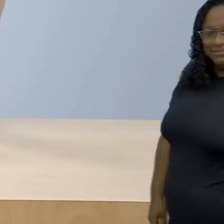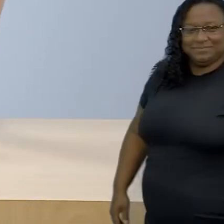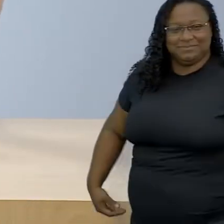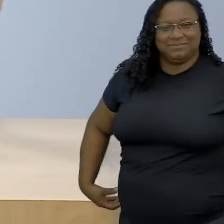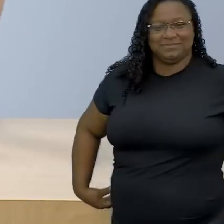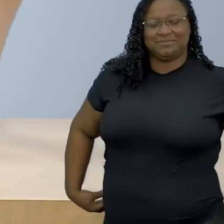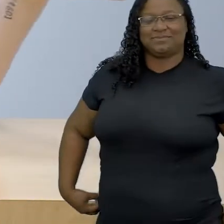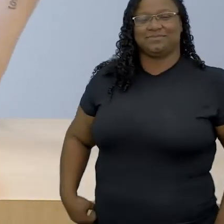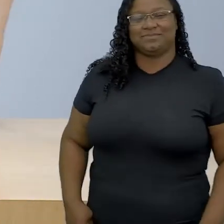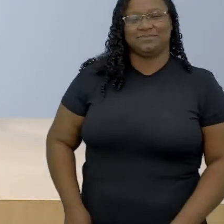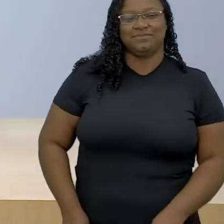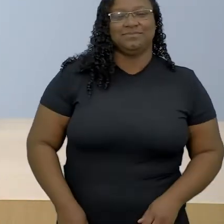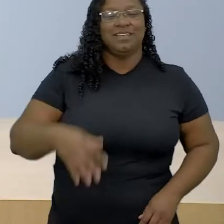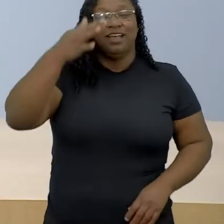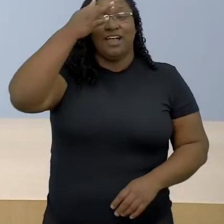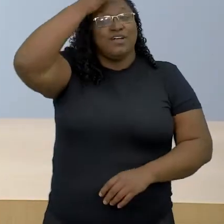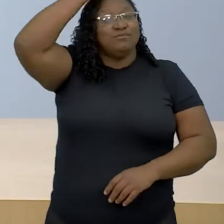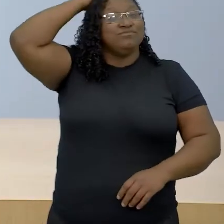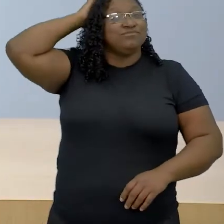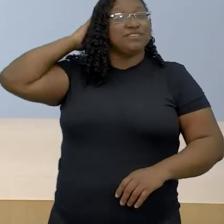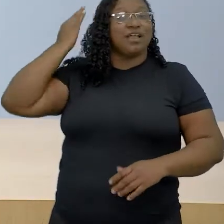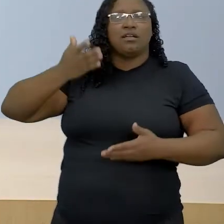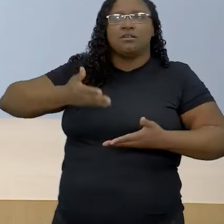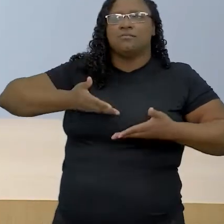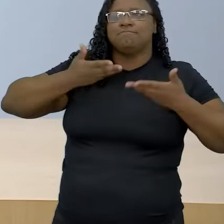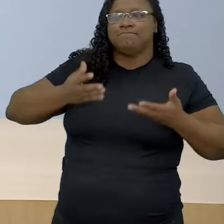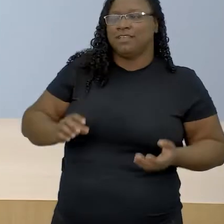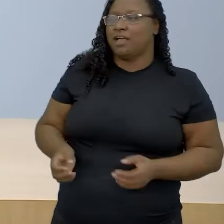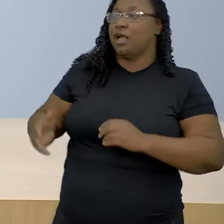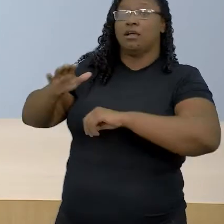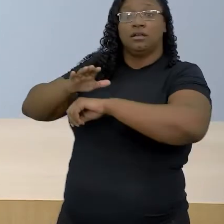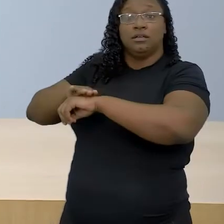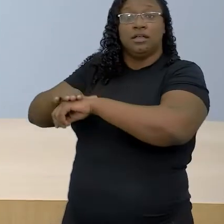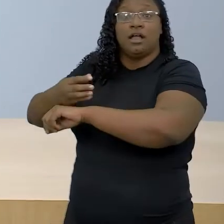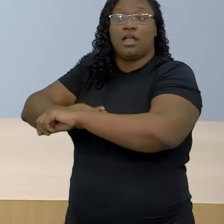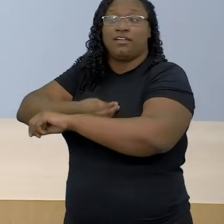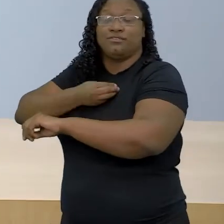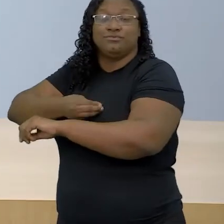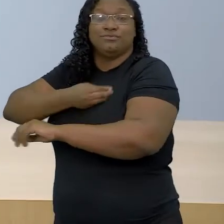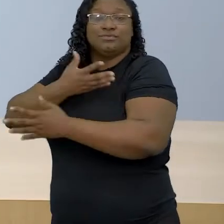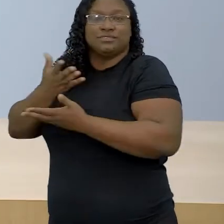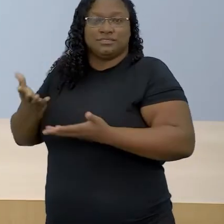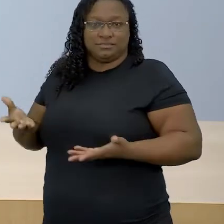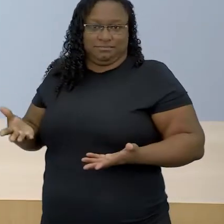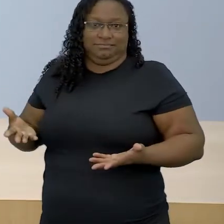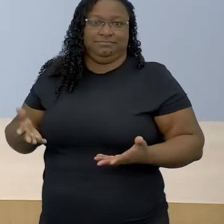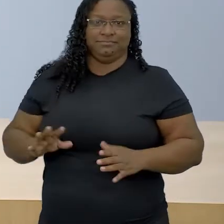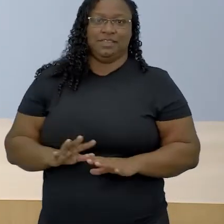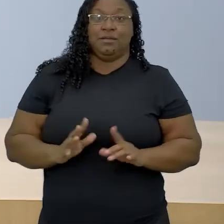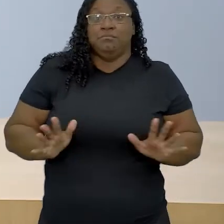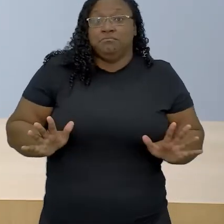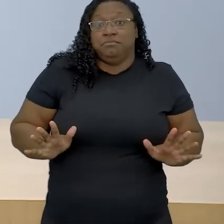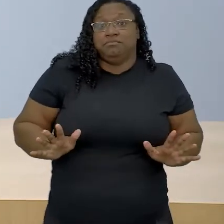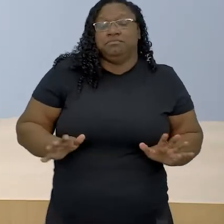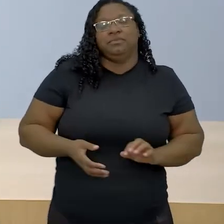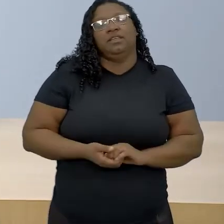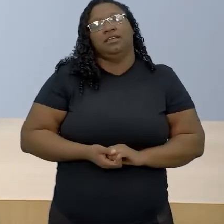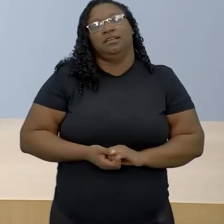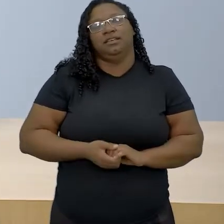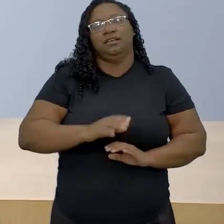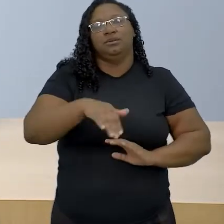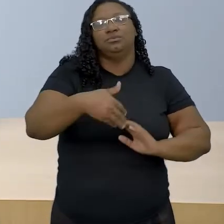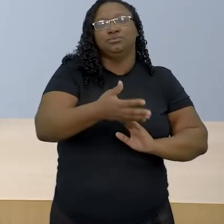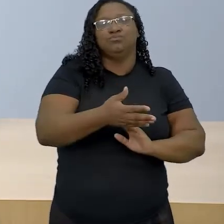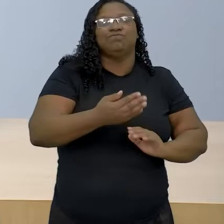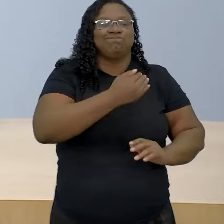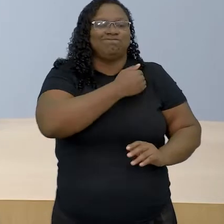viver. Enquanto que, por outro lado, caberia também, estaria também, né, nas mãos destes